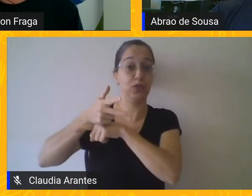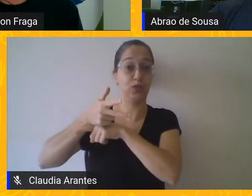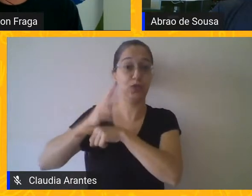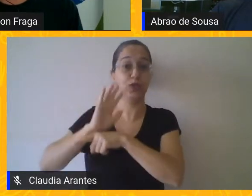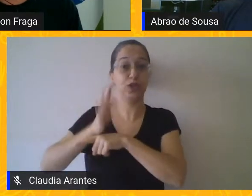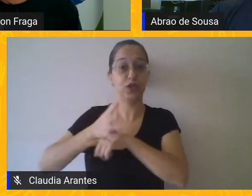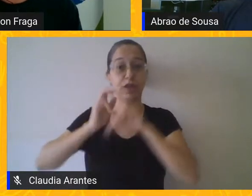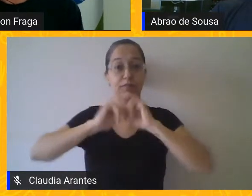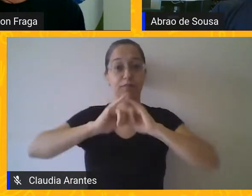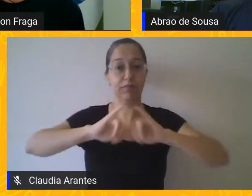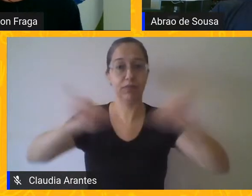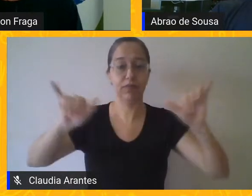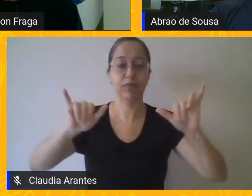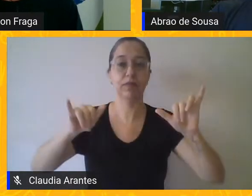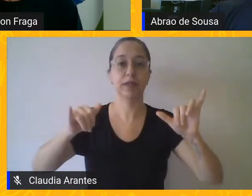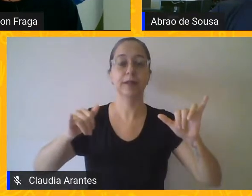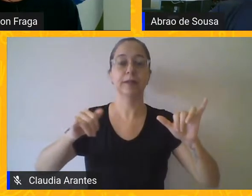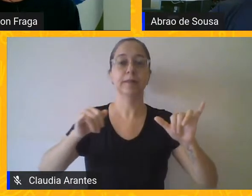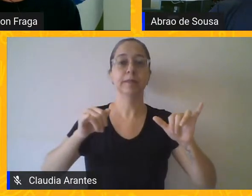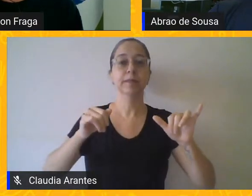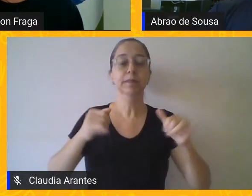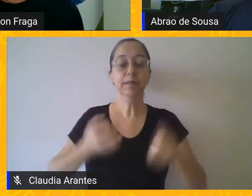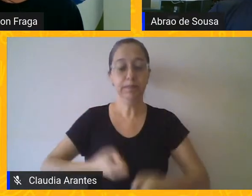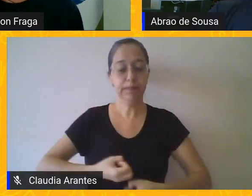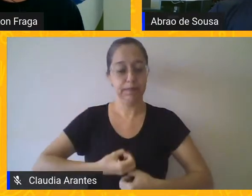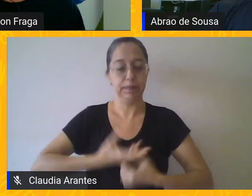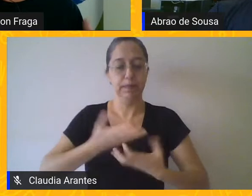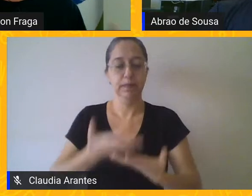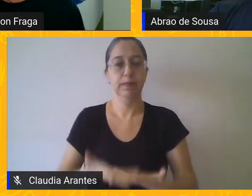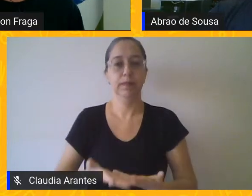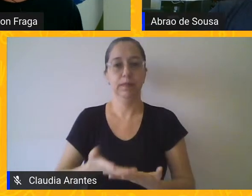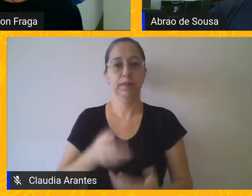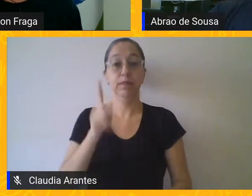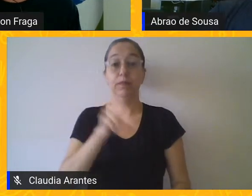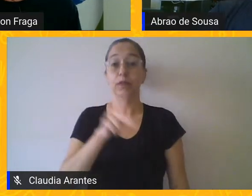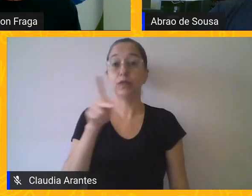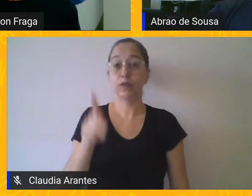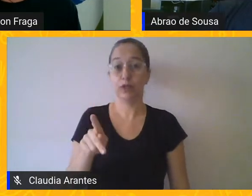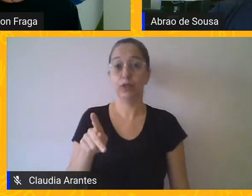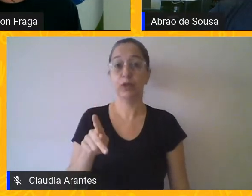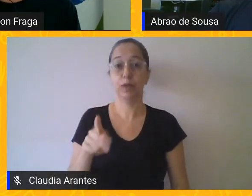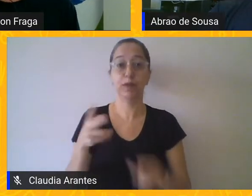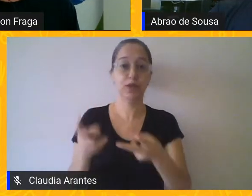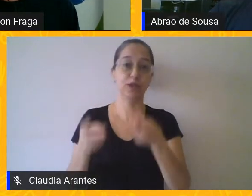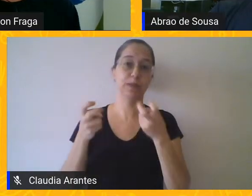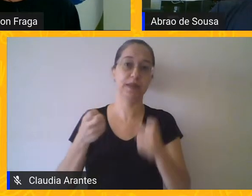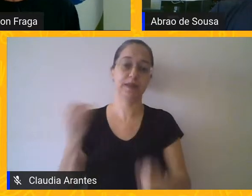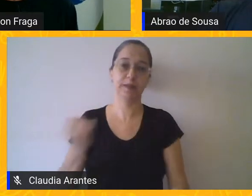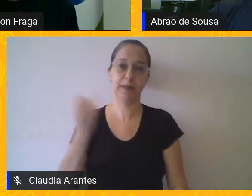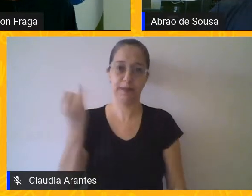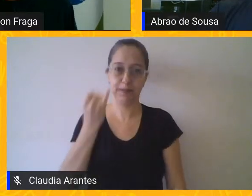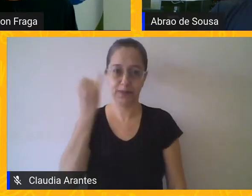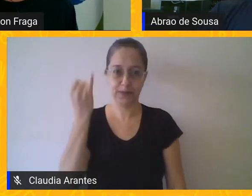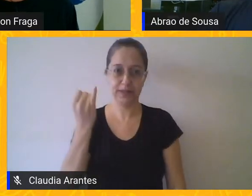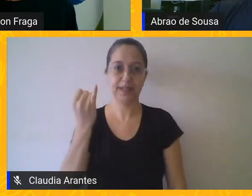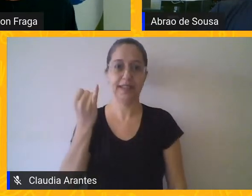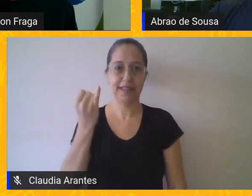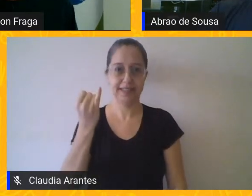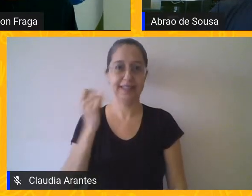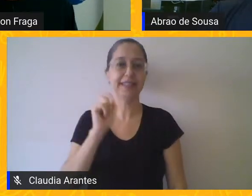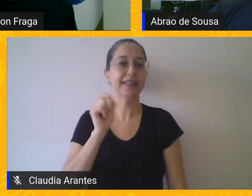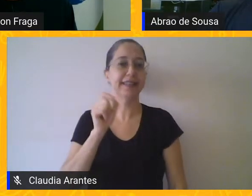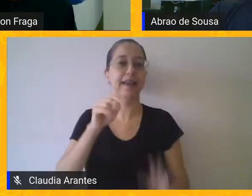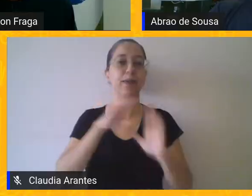depoimento de um professor, para que a gente possa compreender a dimissão e a importância do todo de casa no Enem.